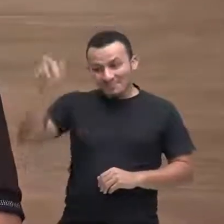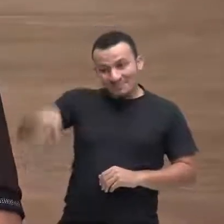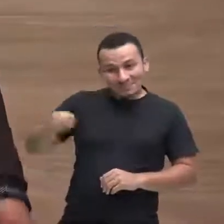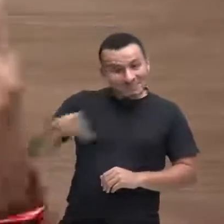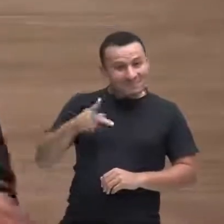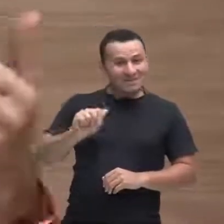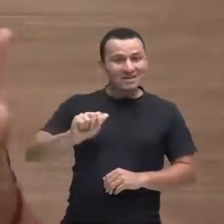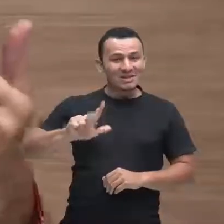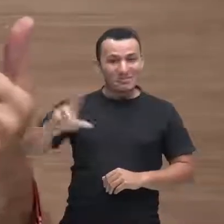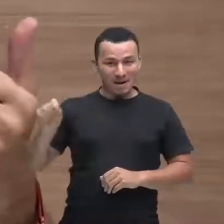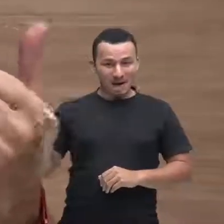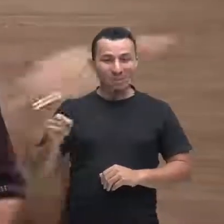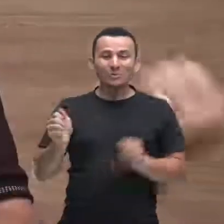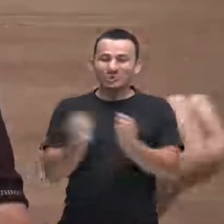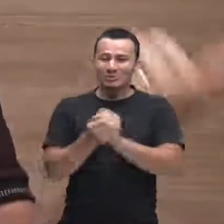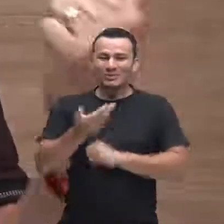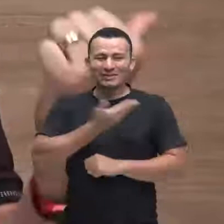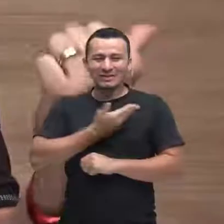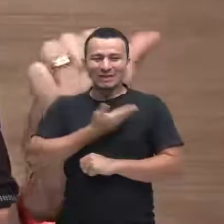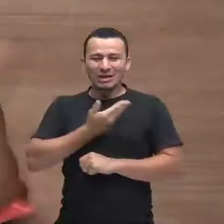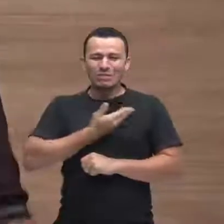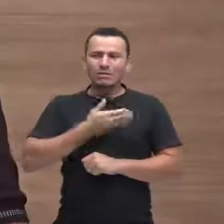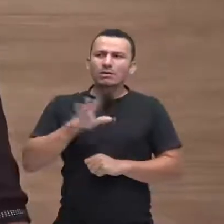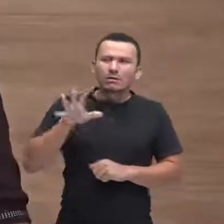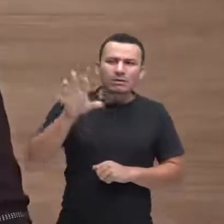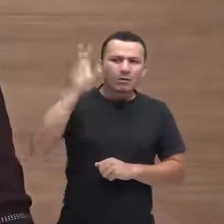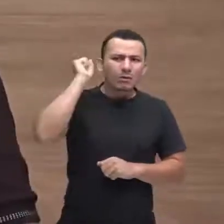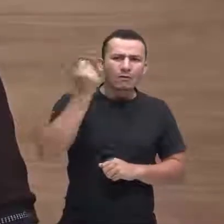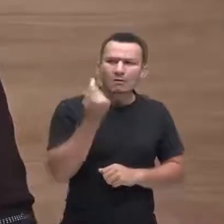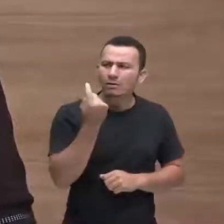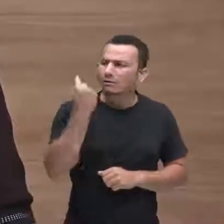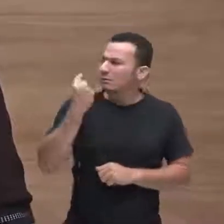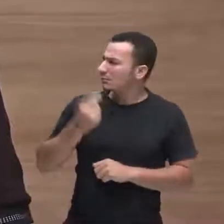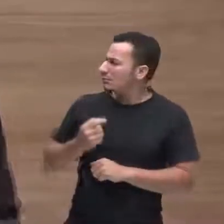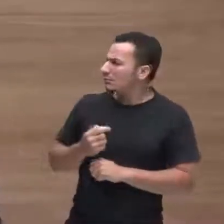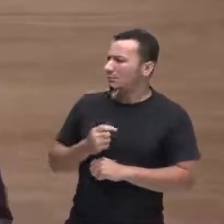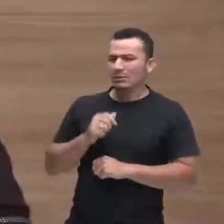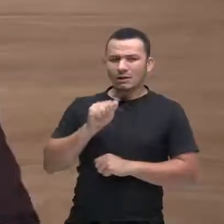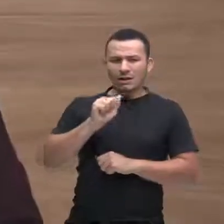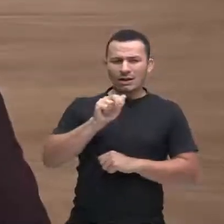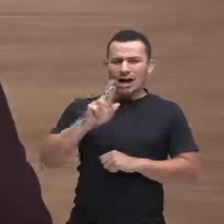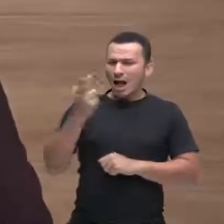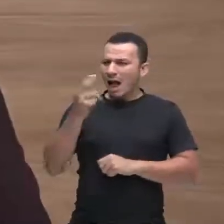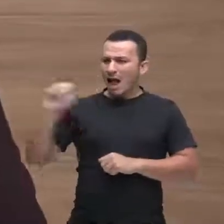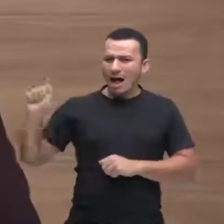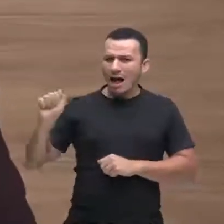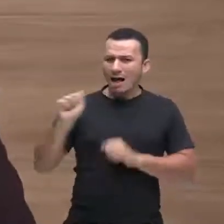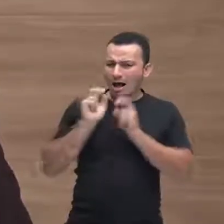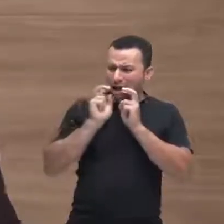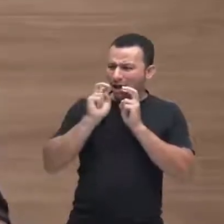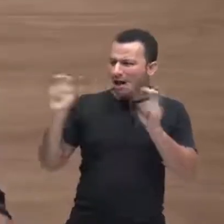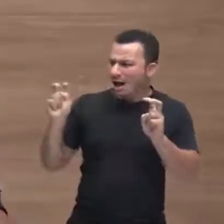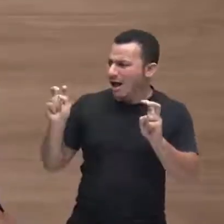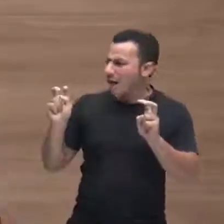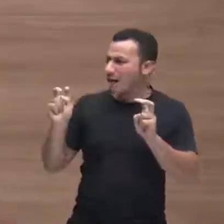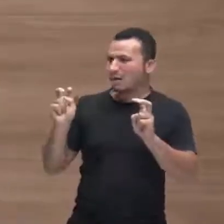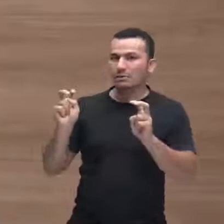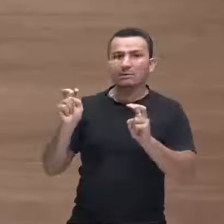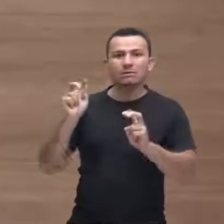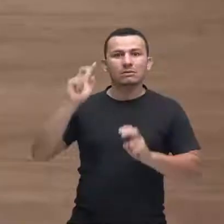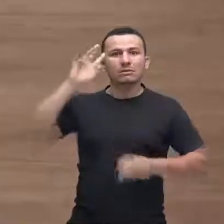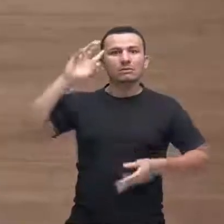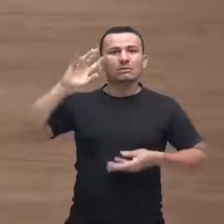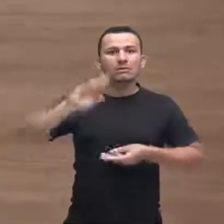Paulo e os colegas ouviram, de repente, atrás deles. Ahá! Eu acho que Paulo está correndo até hoje e até hoje ele não